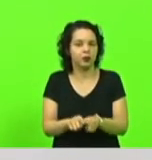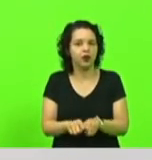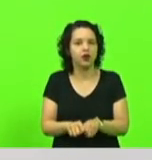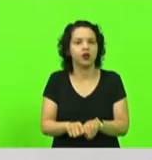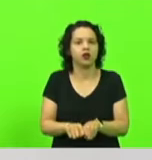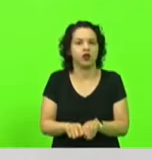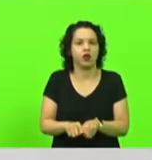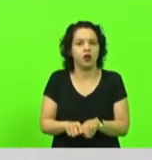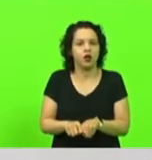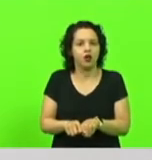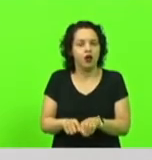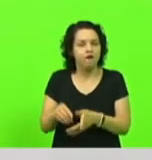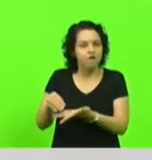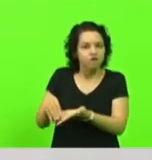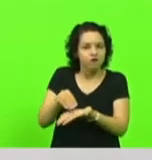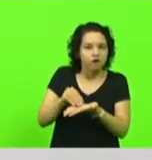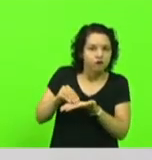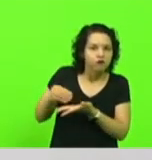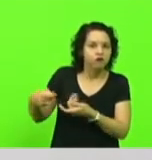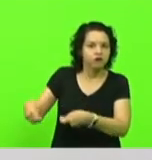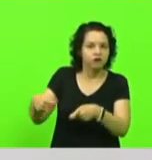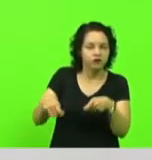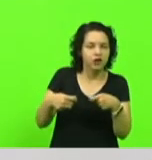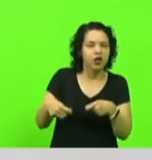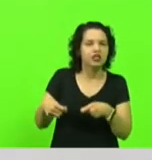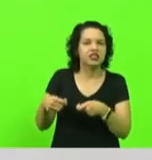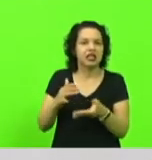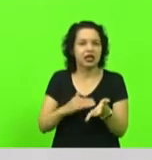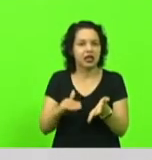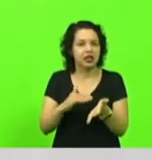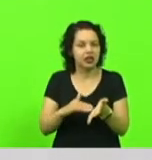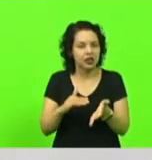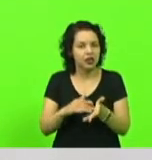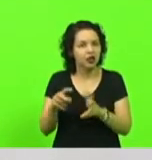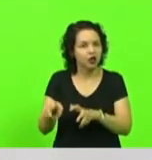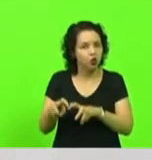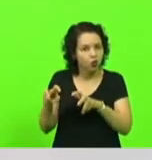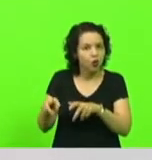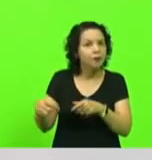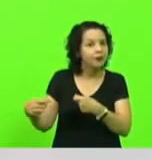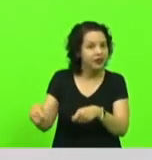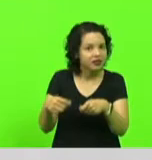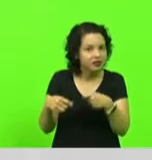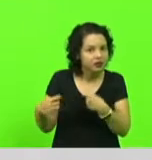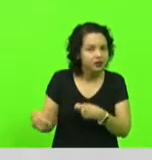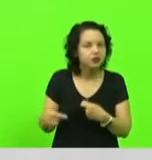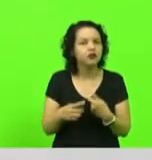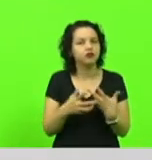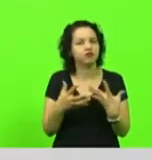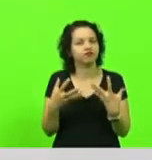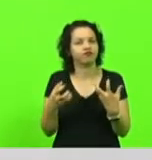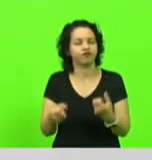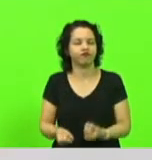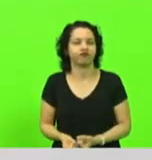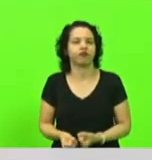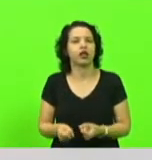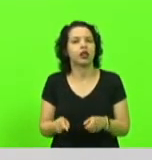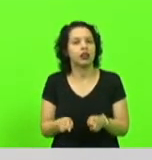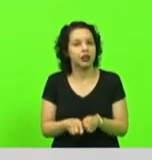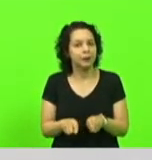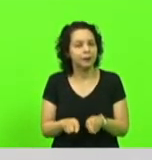da Agricultura tem tido a necessidade. E também a Casa Civil,